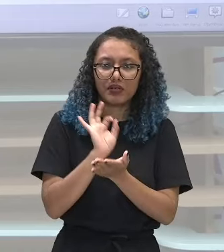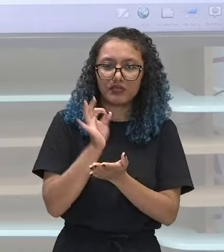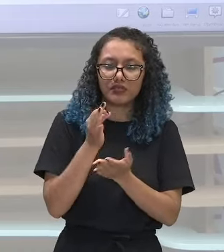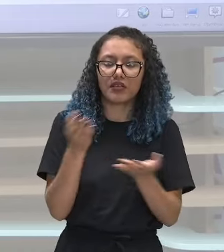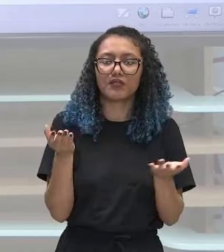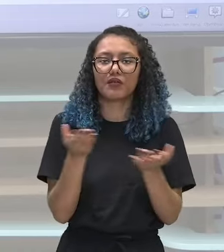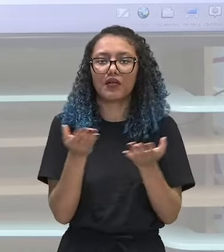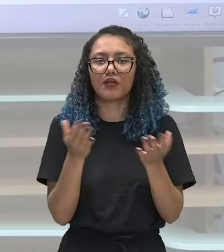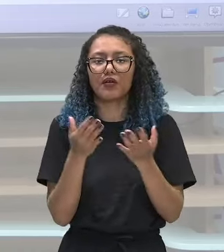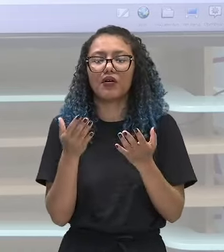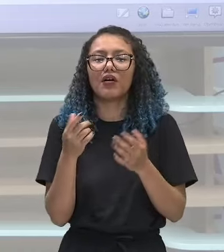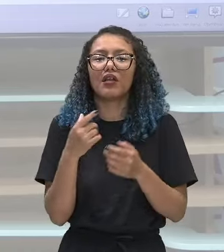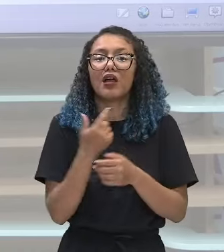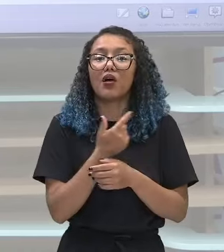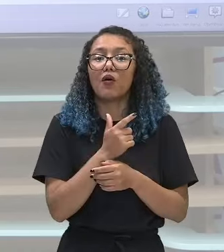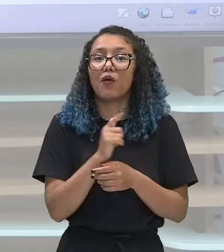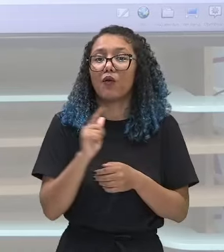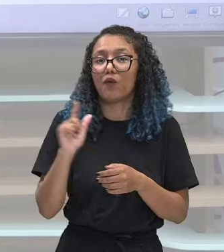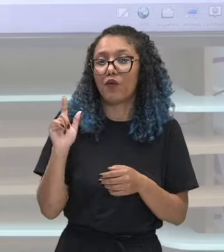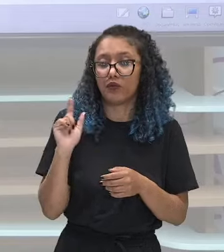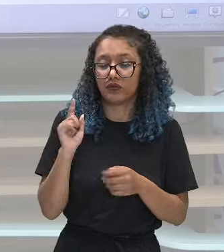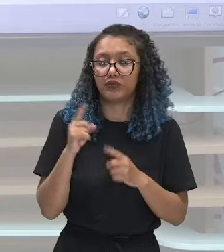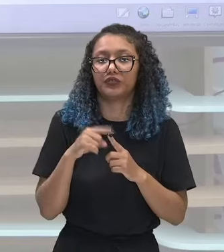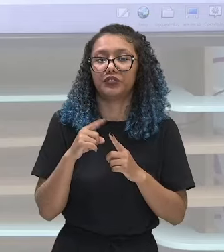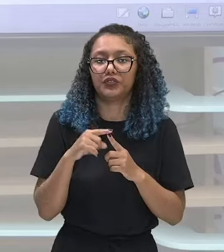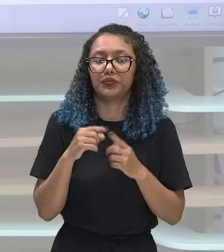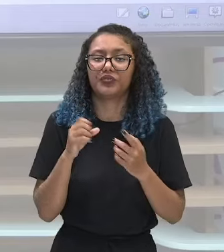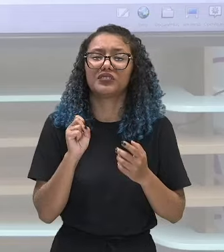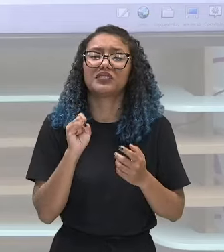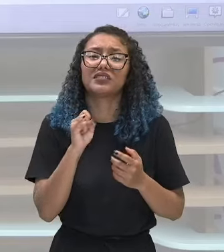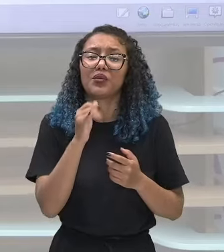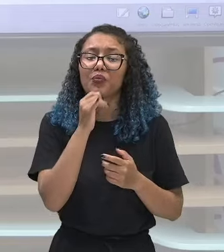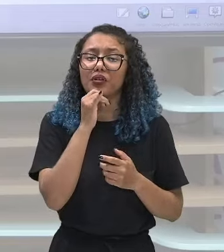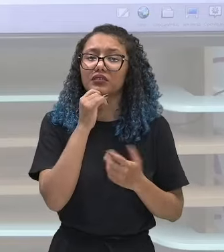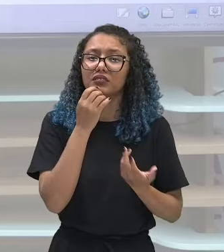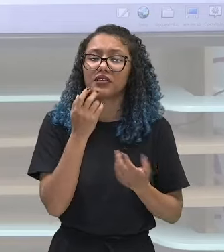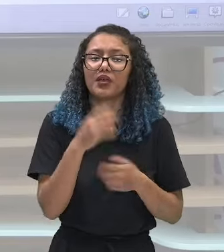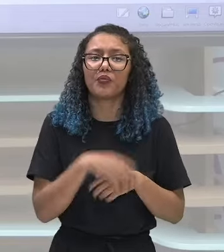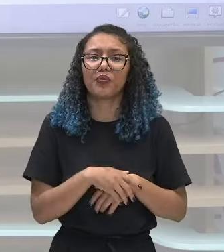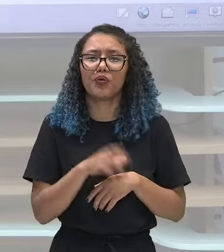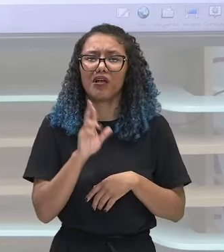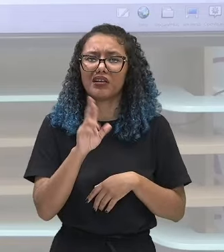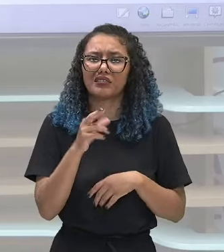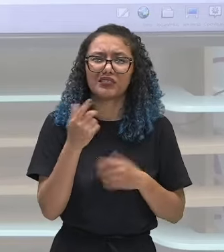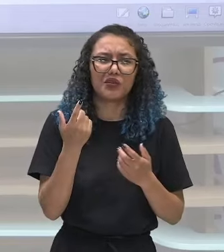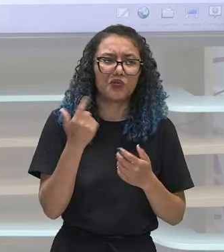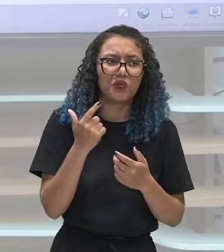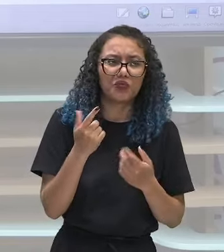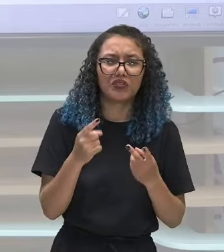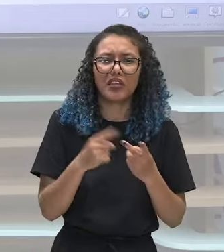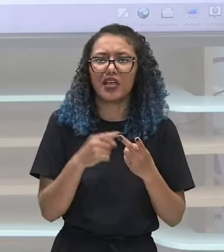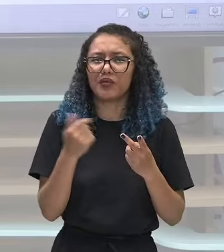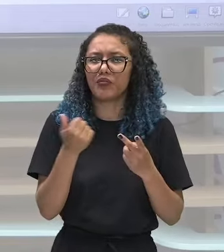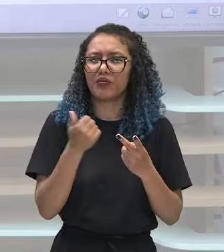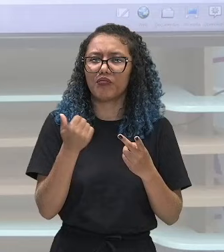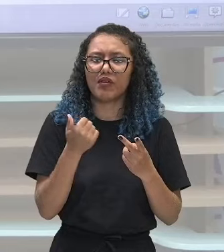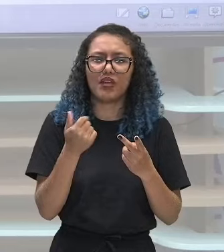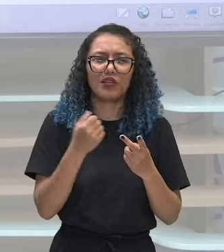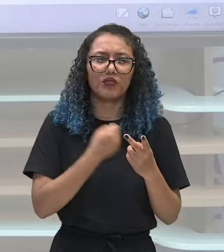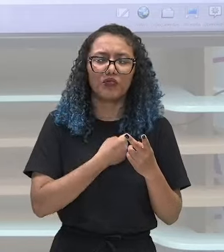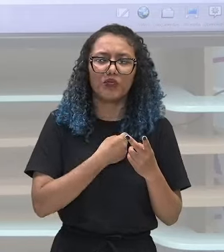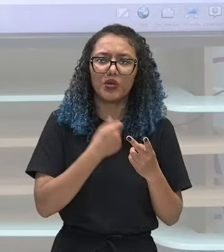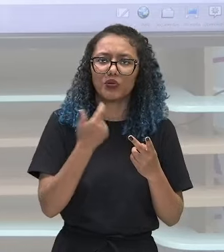também ter um outro caso. E quando a gente não sabe quanto é a razão, quem é o primeiro termo, quem é o segundo